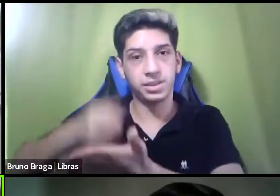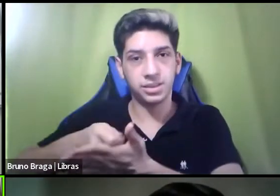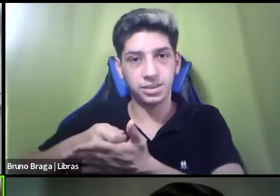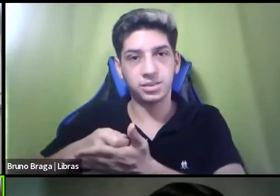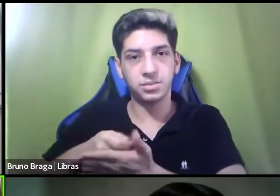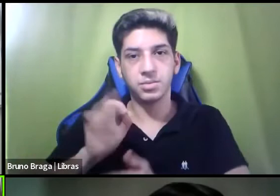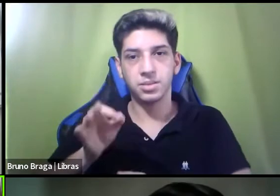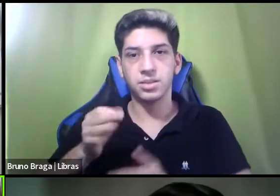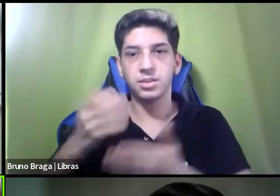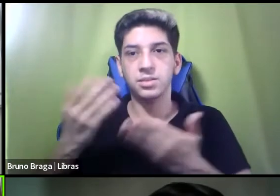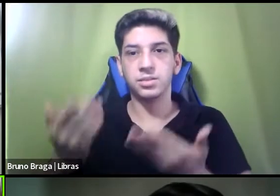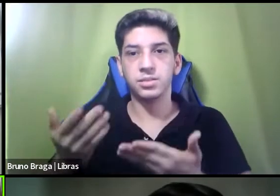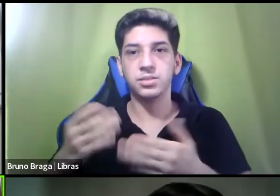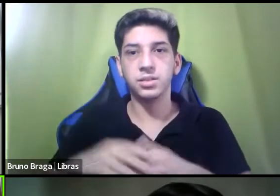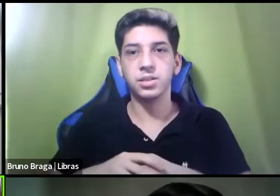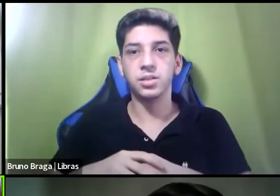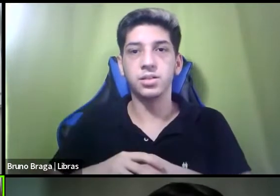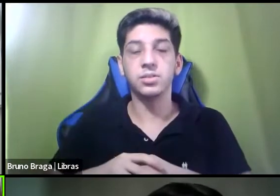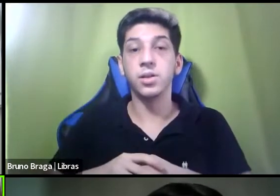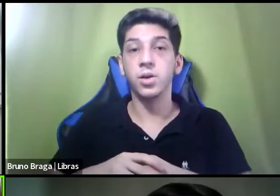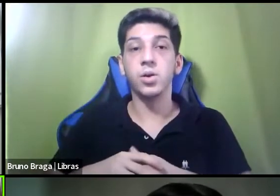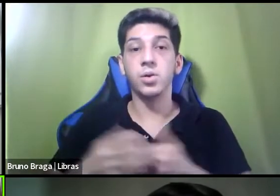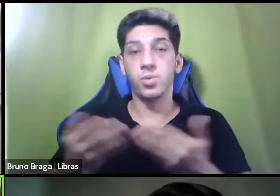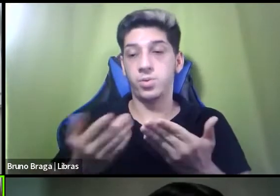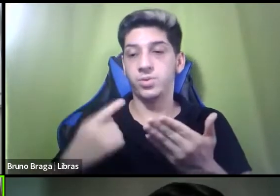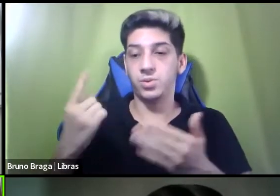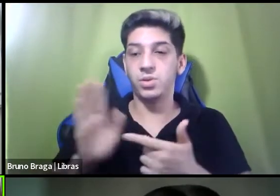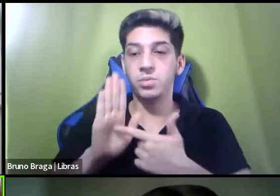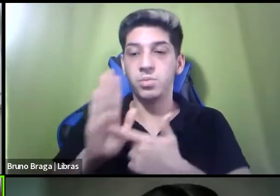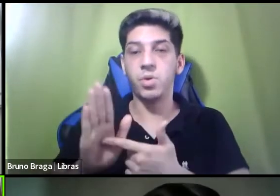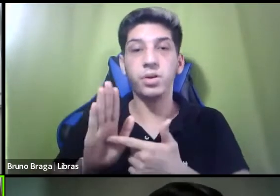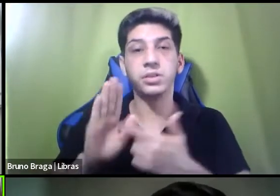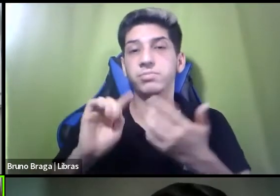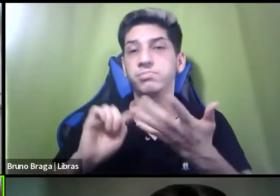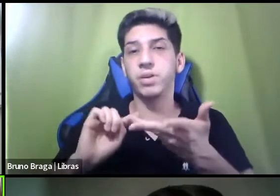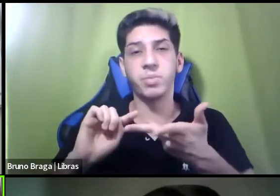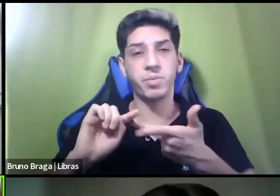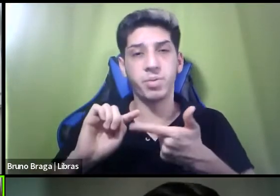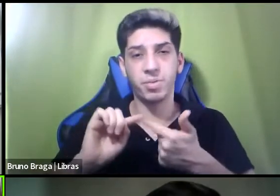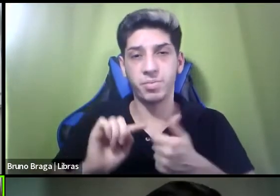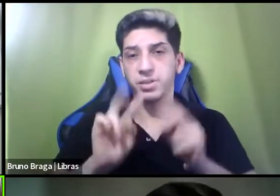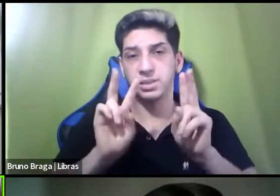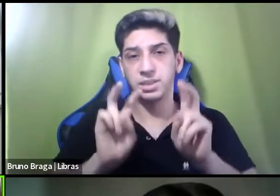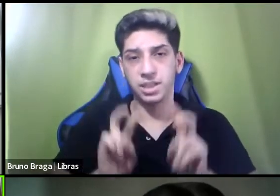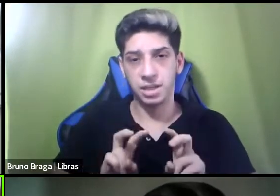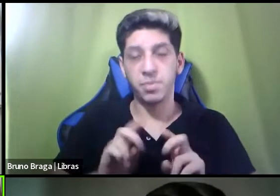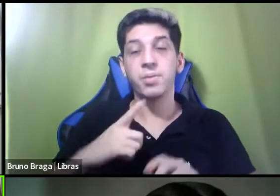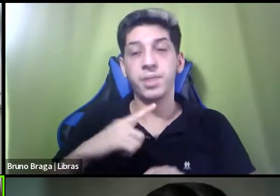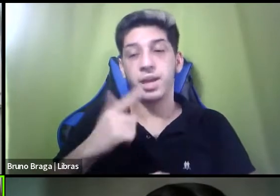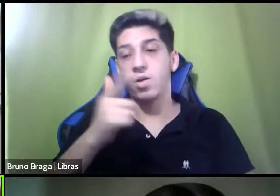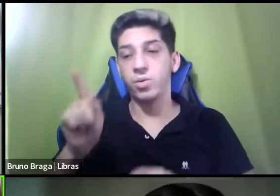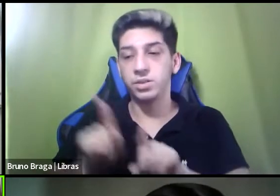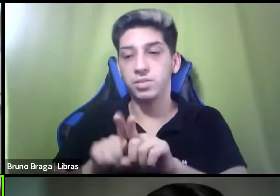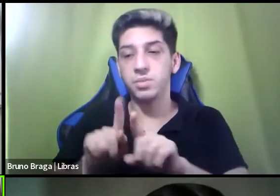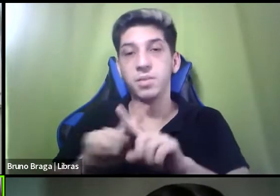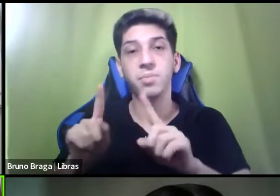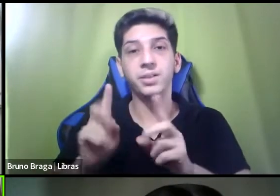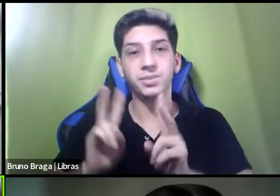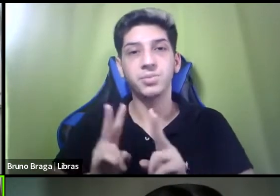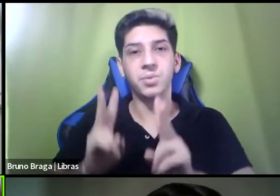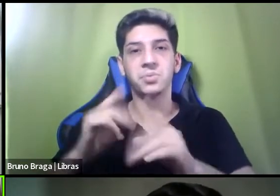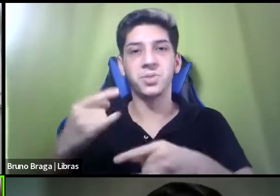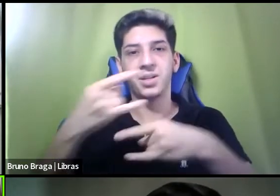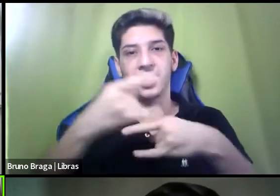é claro que a gente traz aqui diversas questões tem outros pontos mas como a gente vai seguir aqui na live